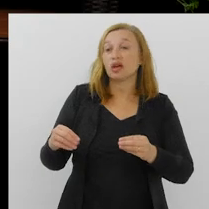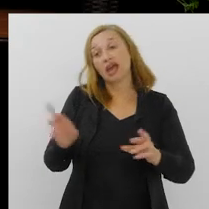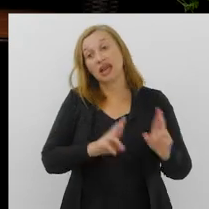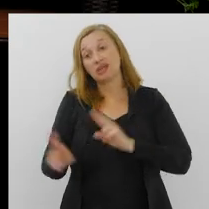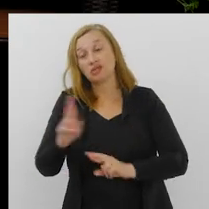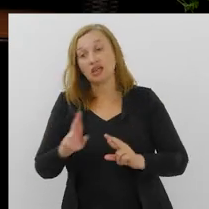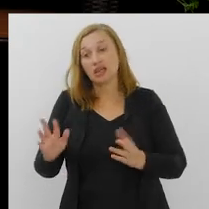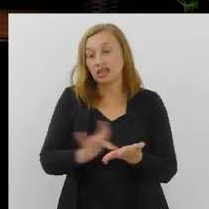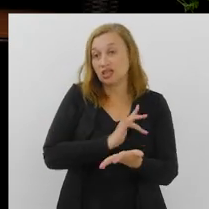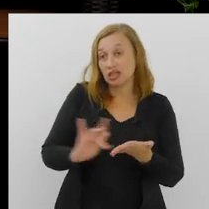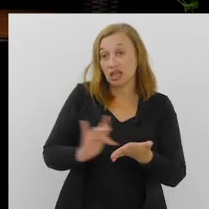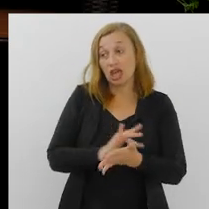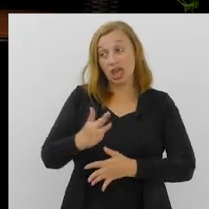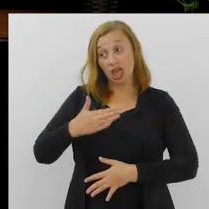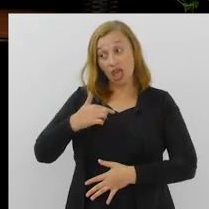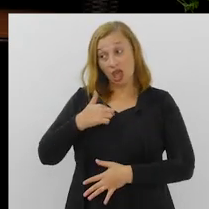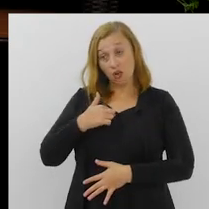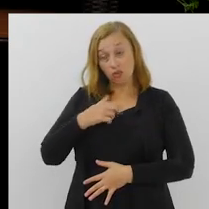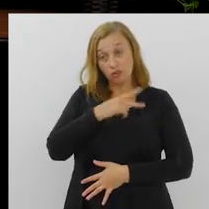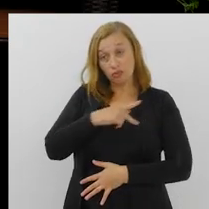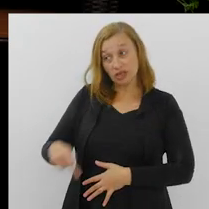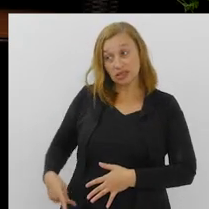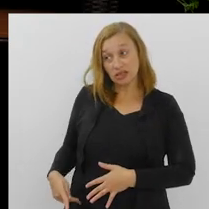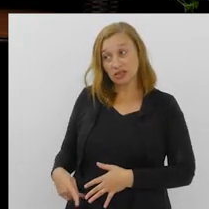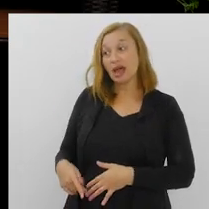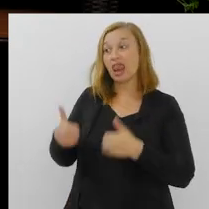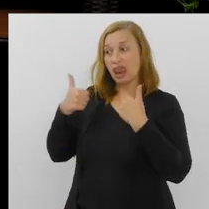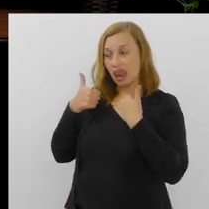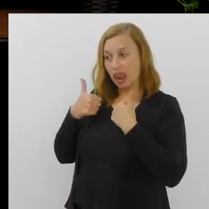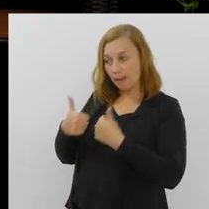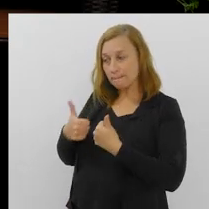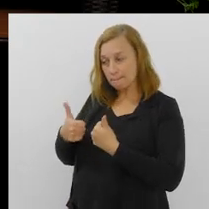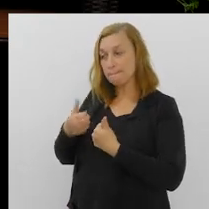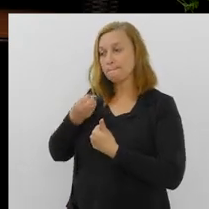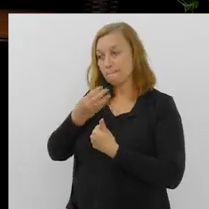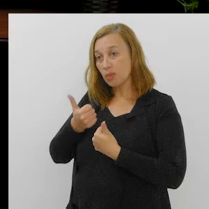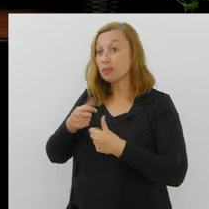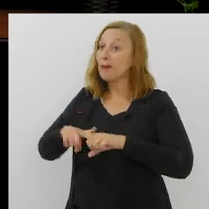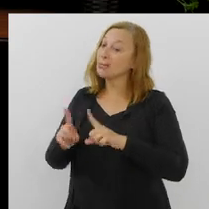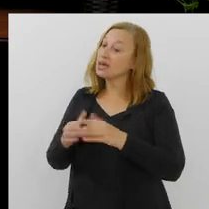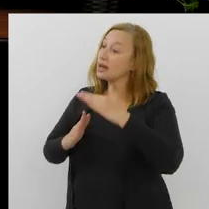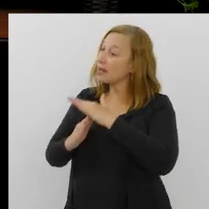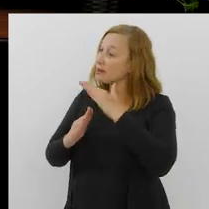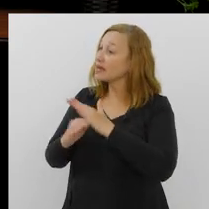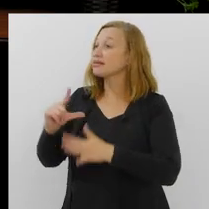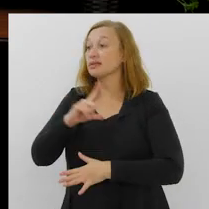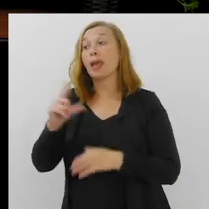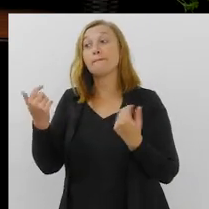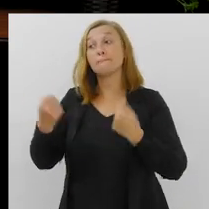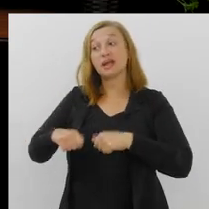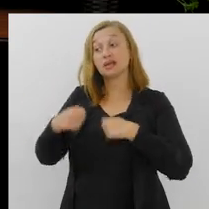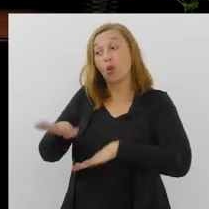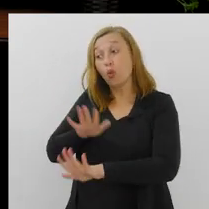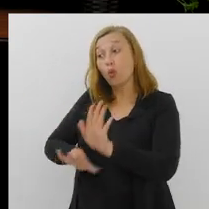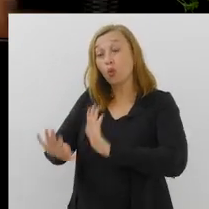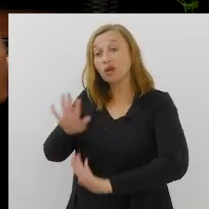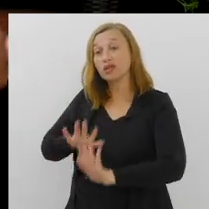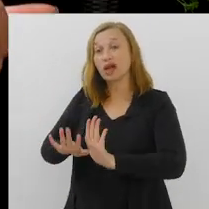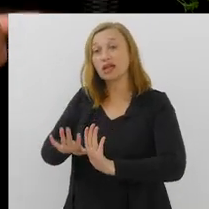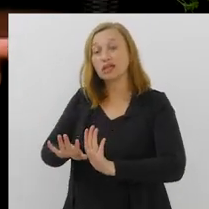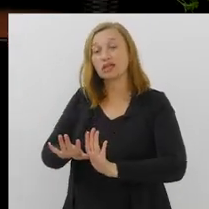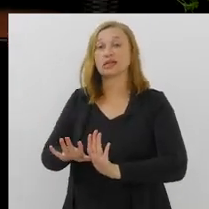digital, e o meu desafio enquanto presidente é dizer a eles, olha, é bacana, vocês sabem, mas a gente tem uma limitação e a gente